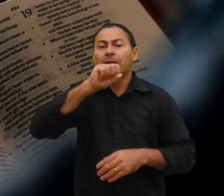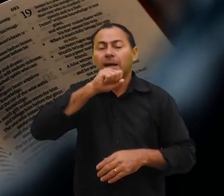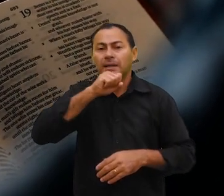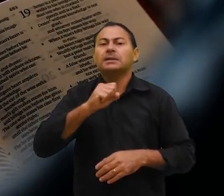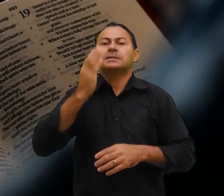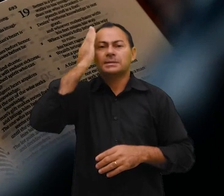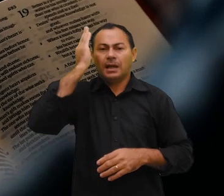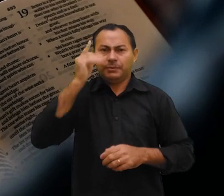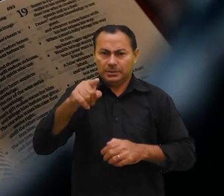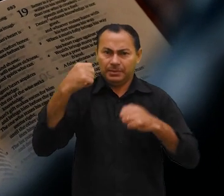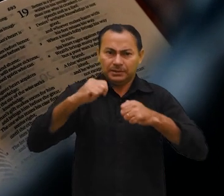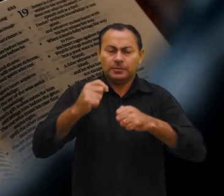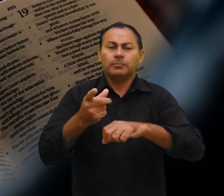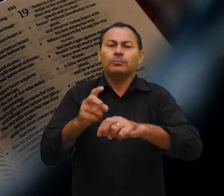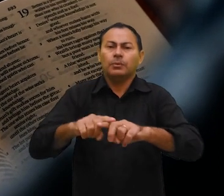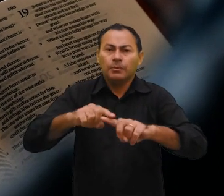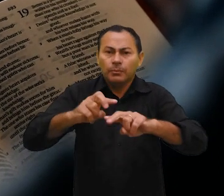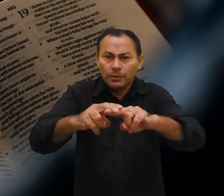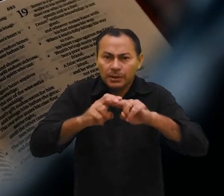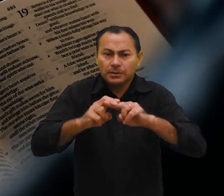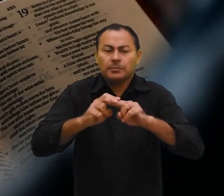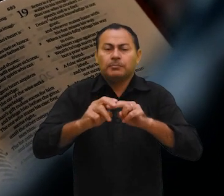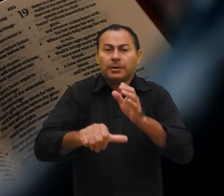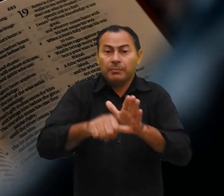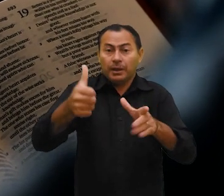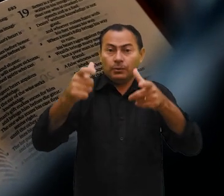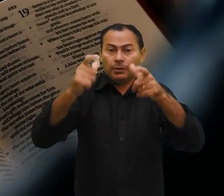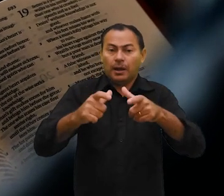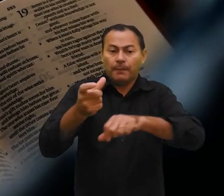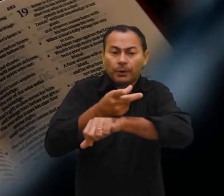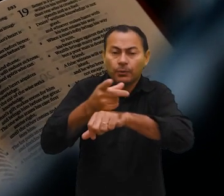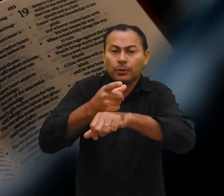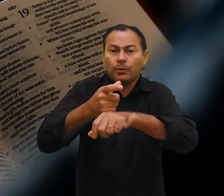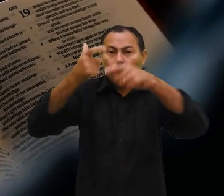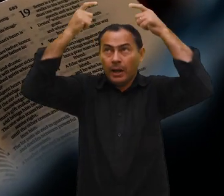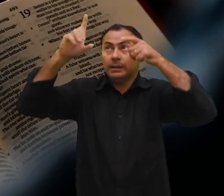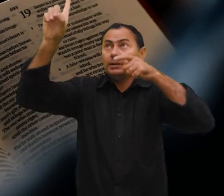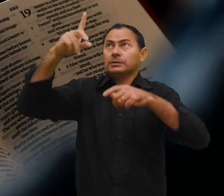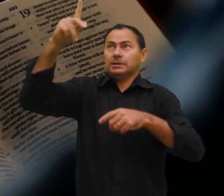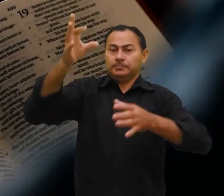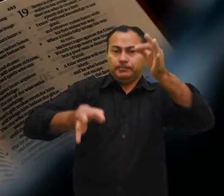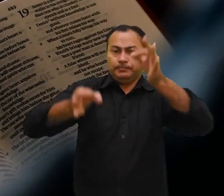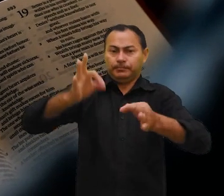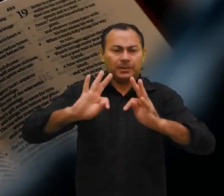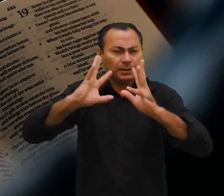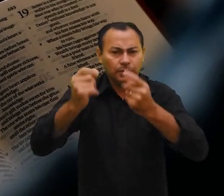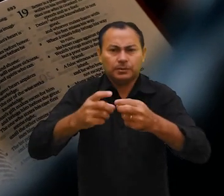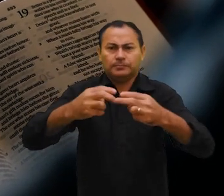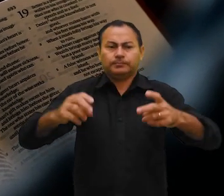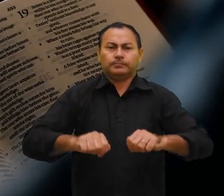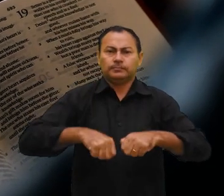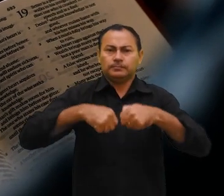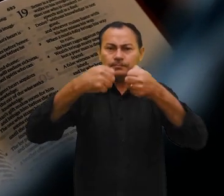precisam delas. Busquem, pois, em primeiro lugar o reino de Deus e a sua justiça, e todas essas